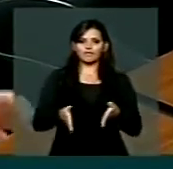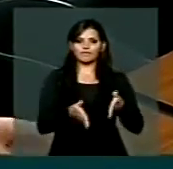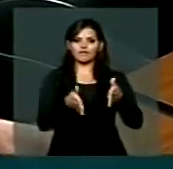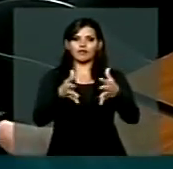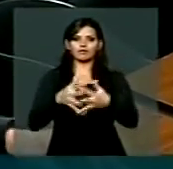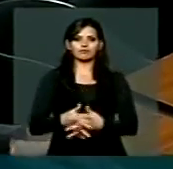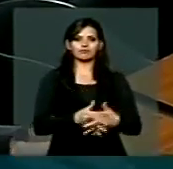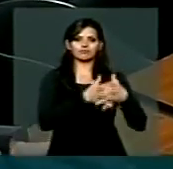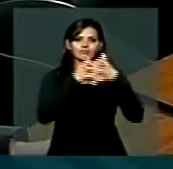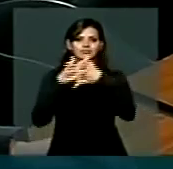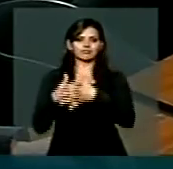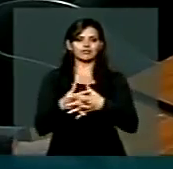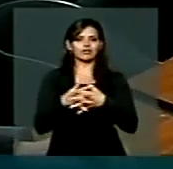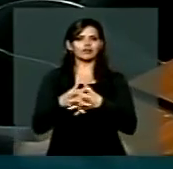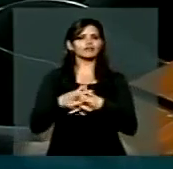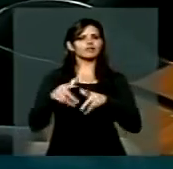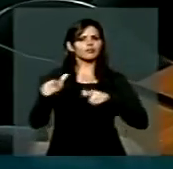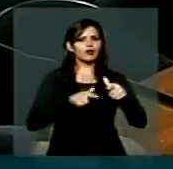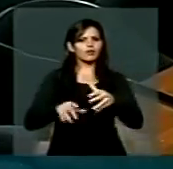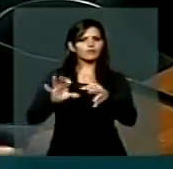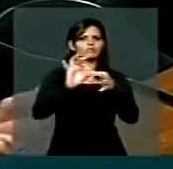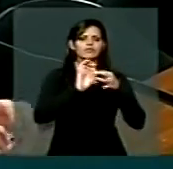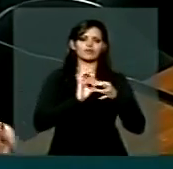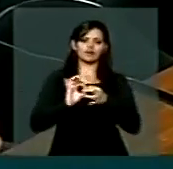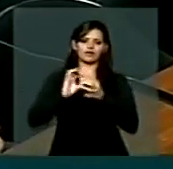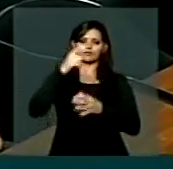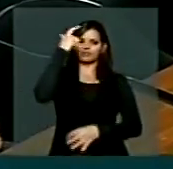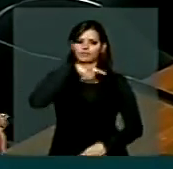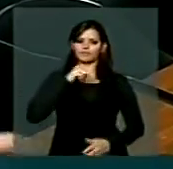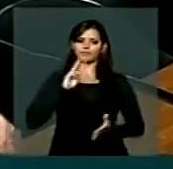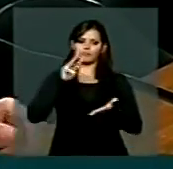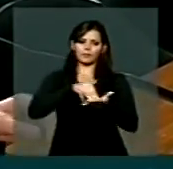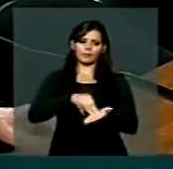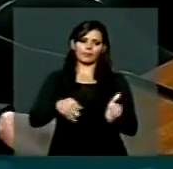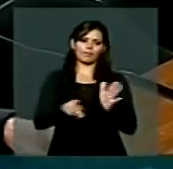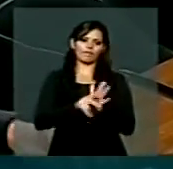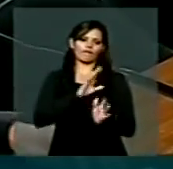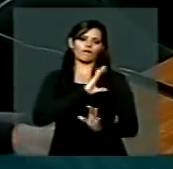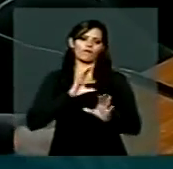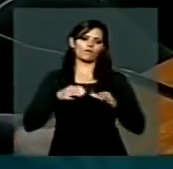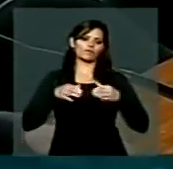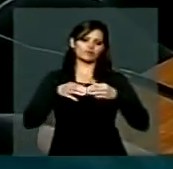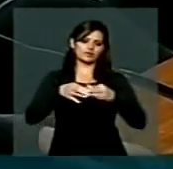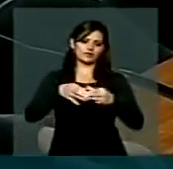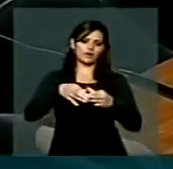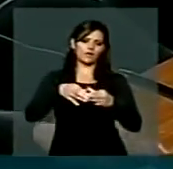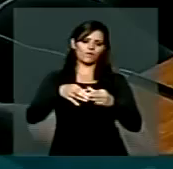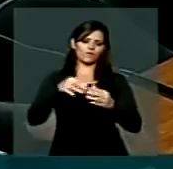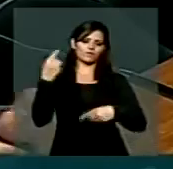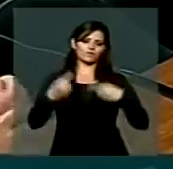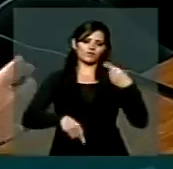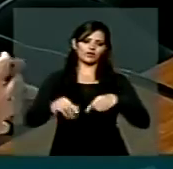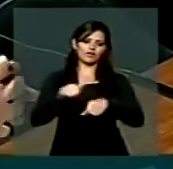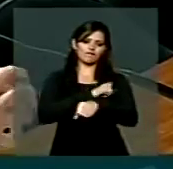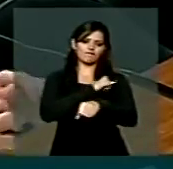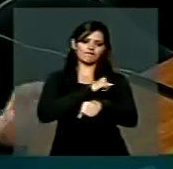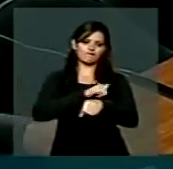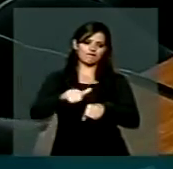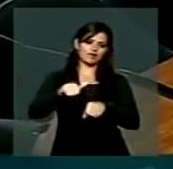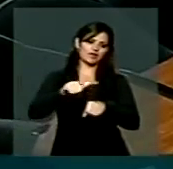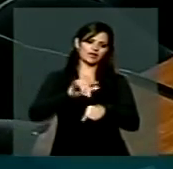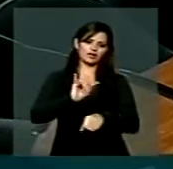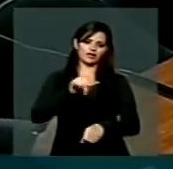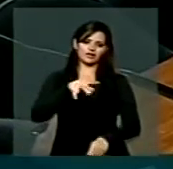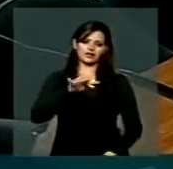Estamos trabalhando nesse sentido, haja vista que eu sou membro da comissão que trata da infraestrutura nacional numa comissão